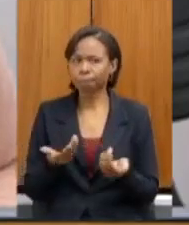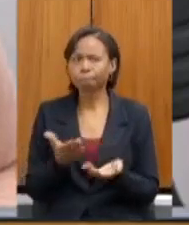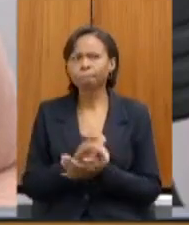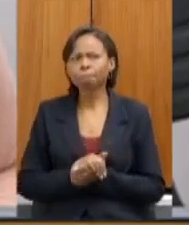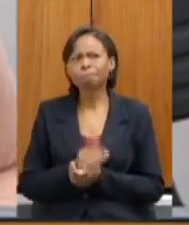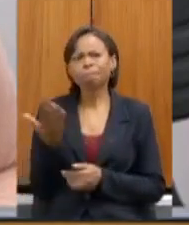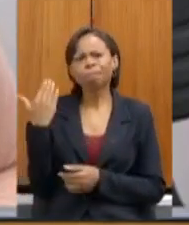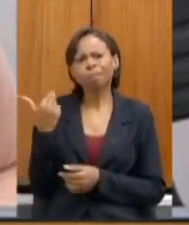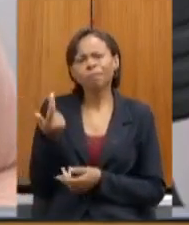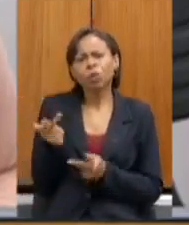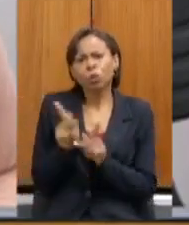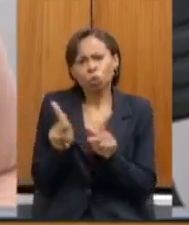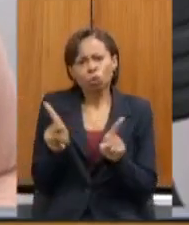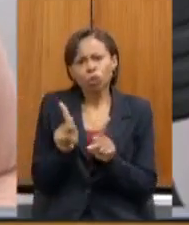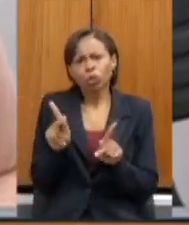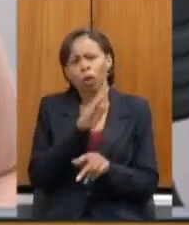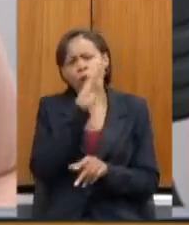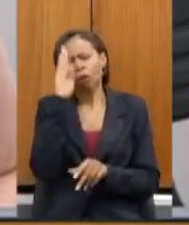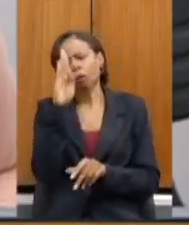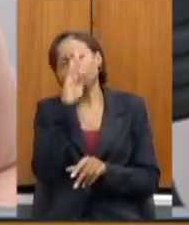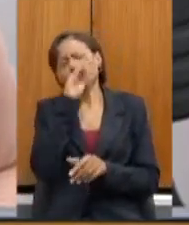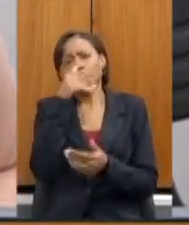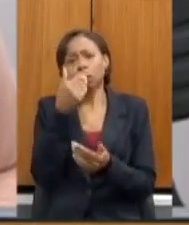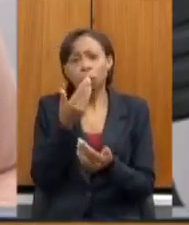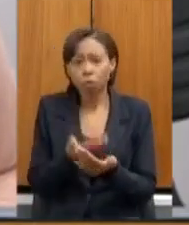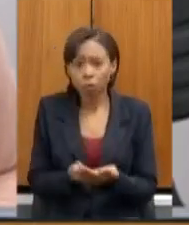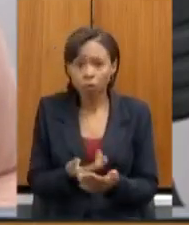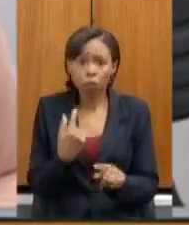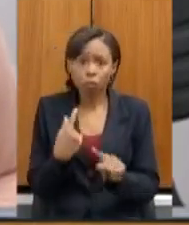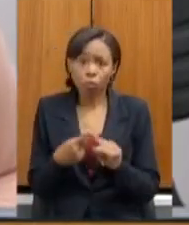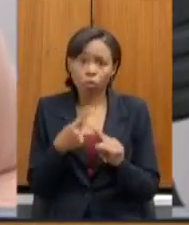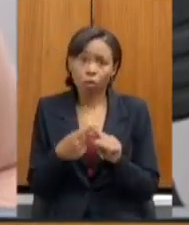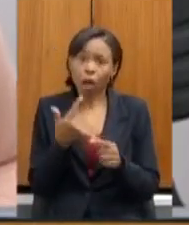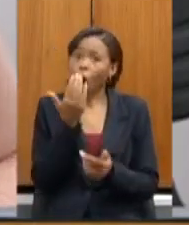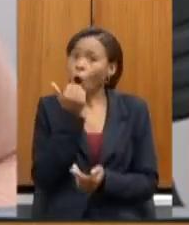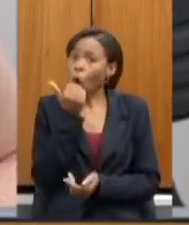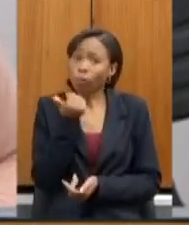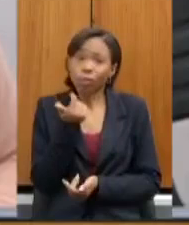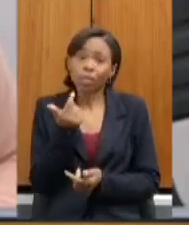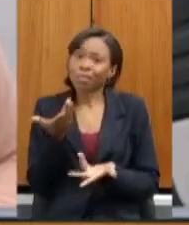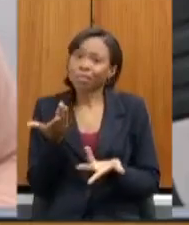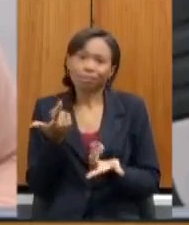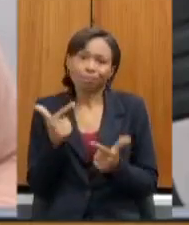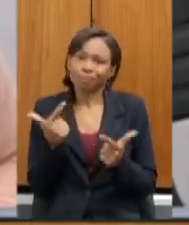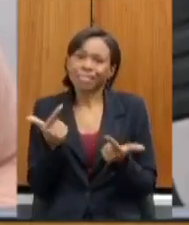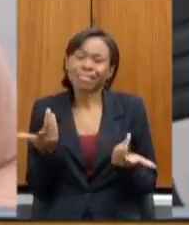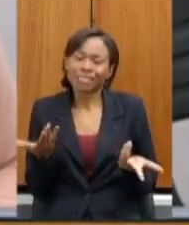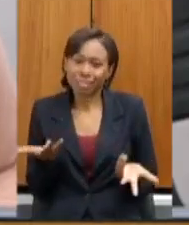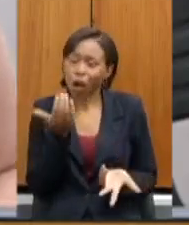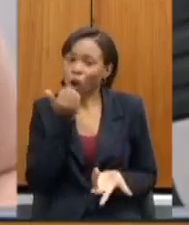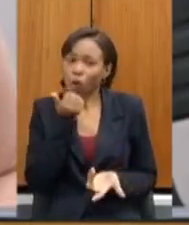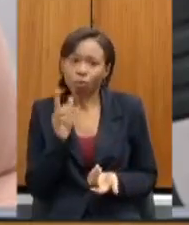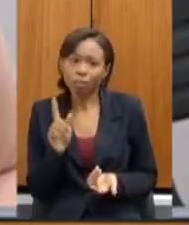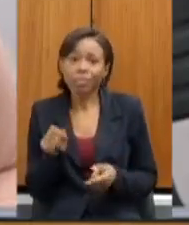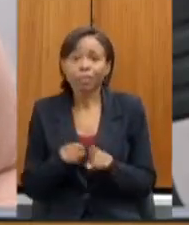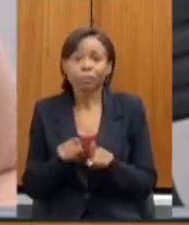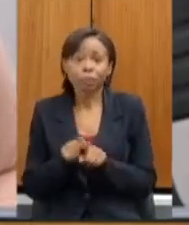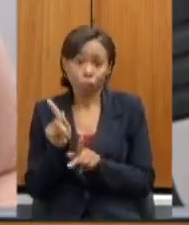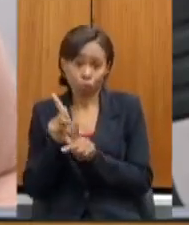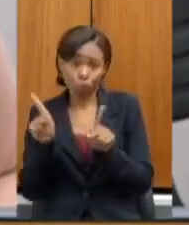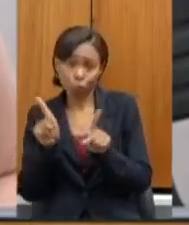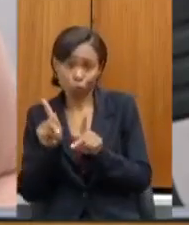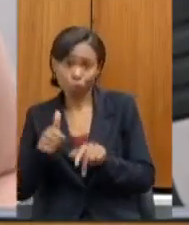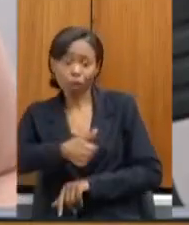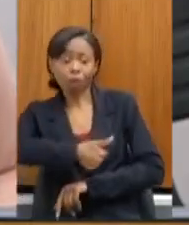professores que desmaiavam pelo tempo que ficavam sem se alimentar era uma época que as professoras pegavam carona para poder